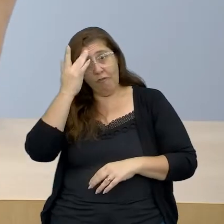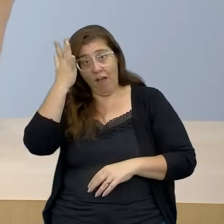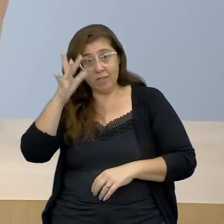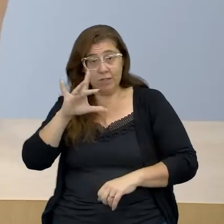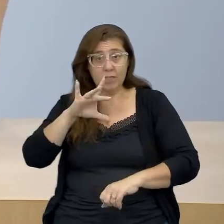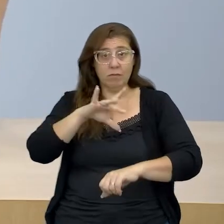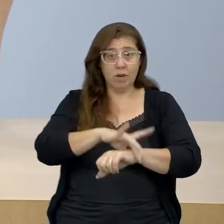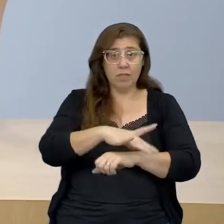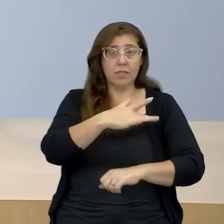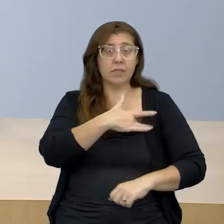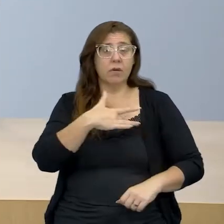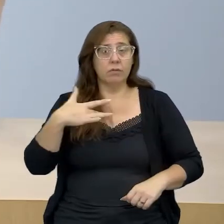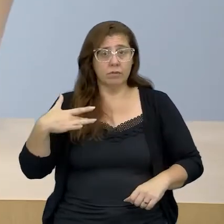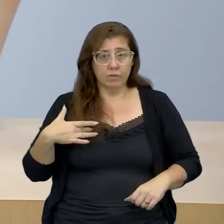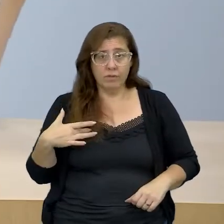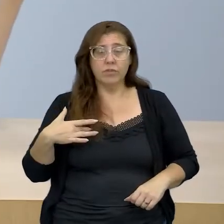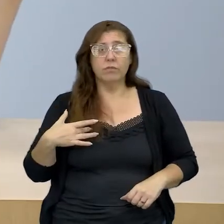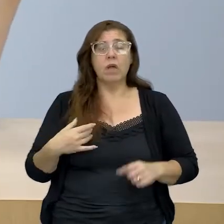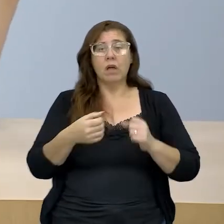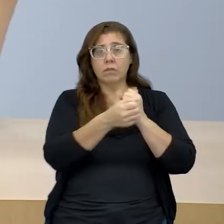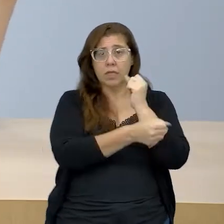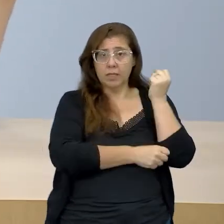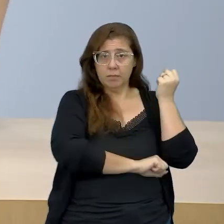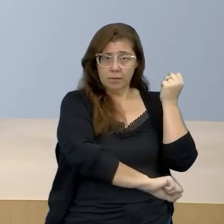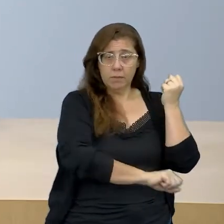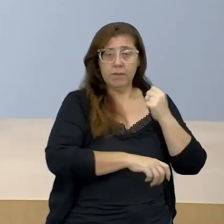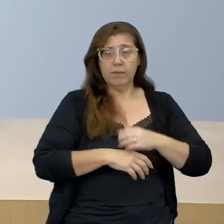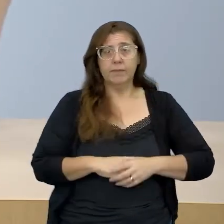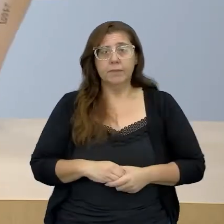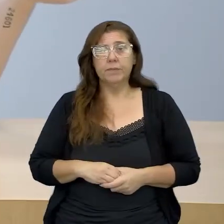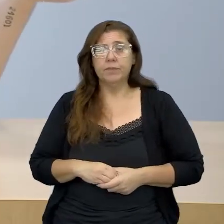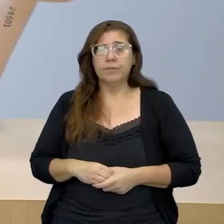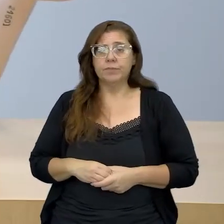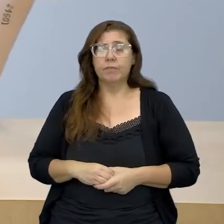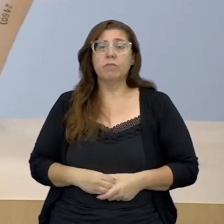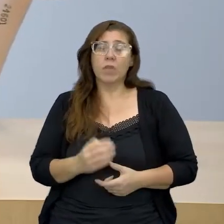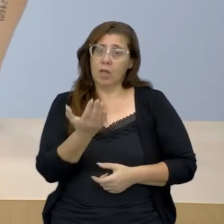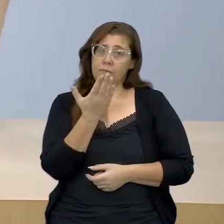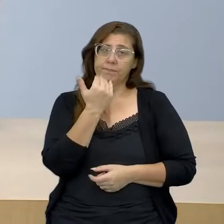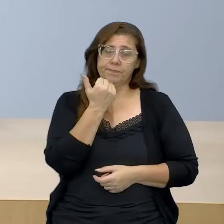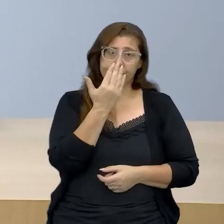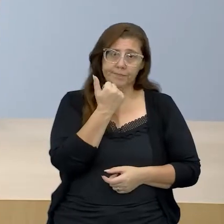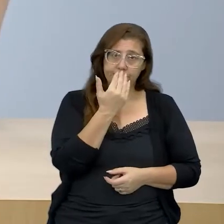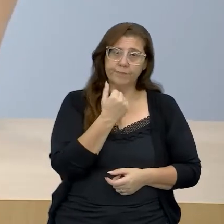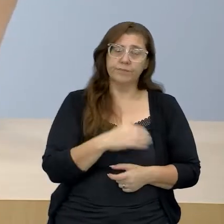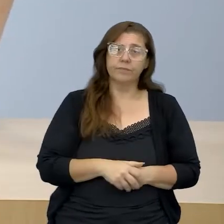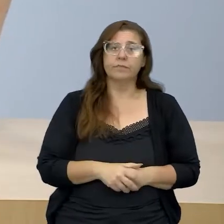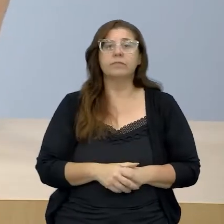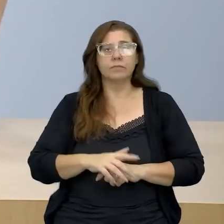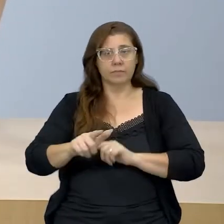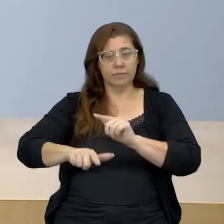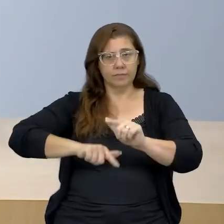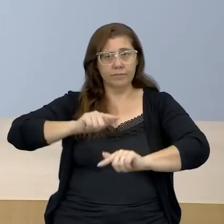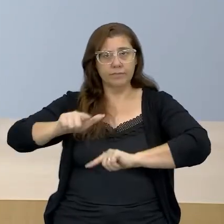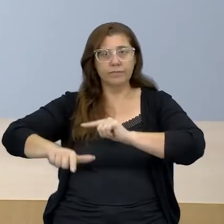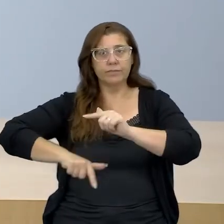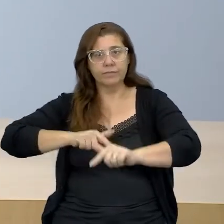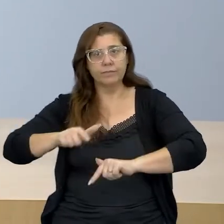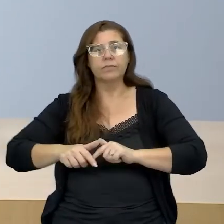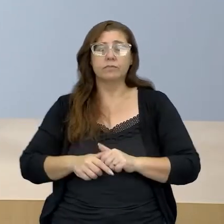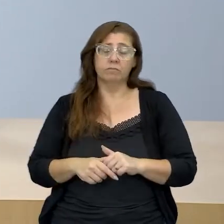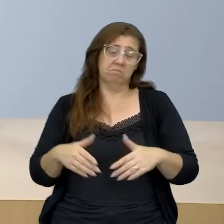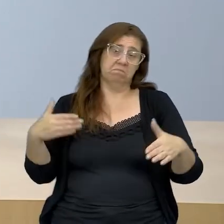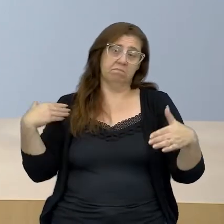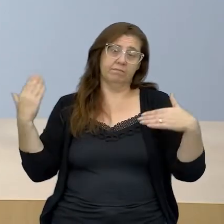à saúde, ao saneamento básico, à alimentação, ao trabalho, ao